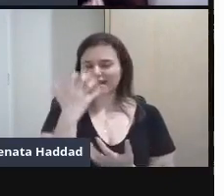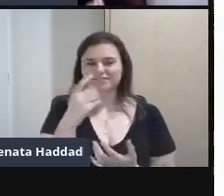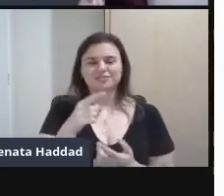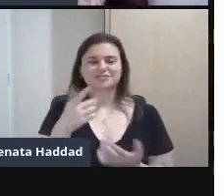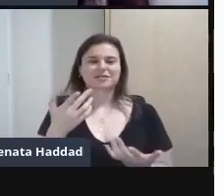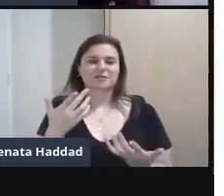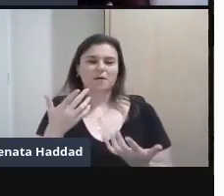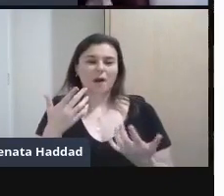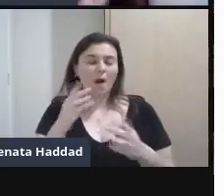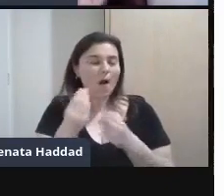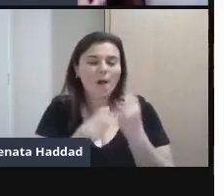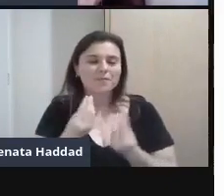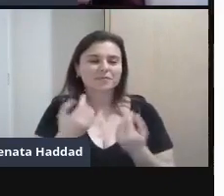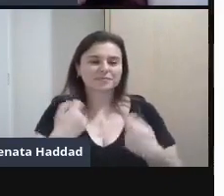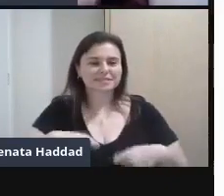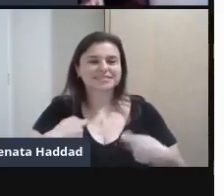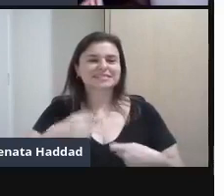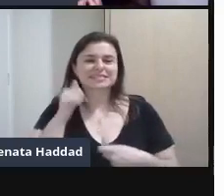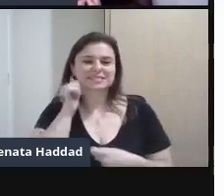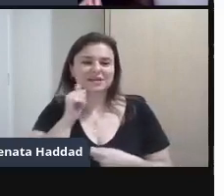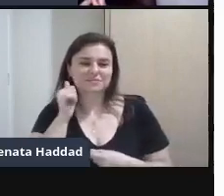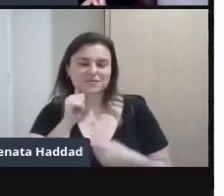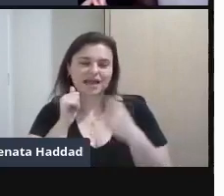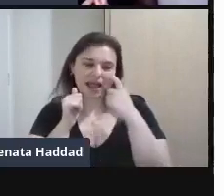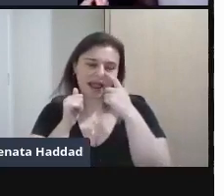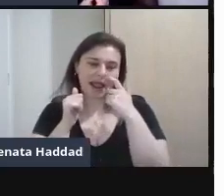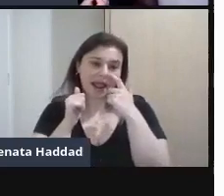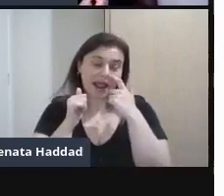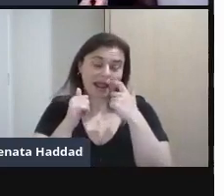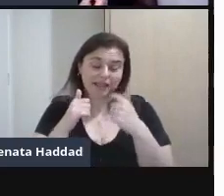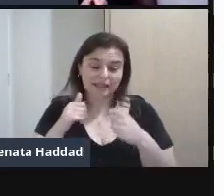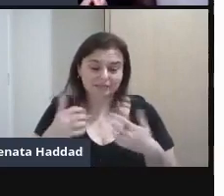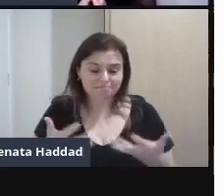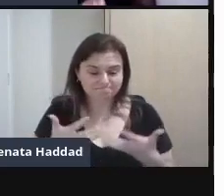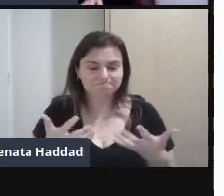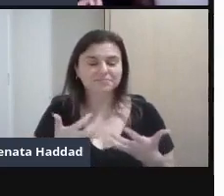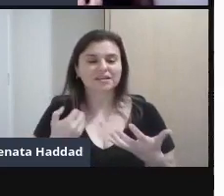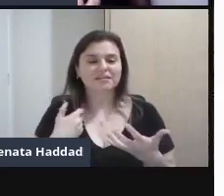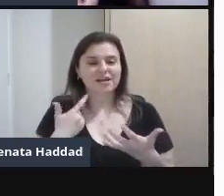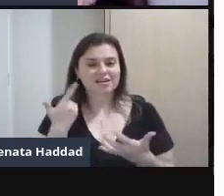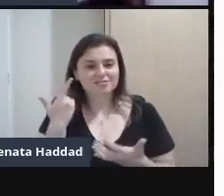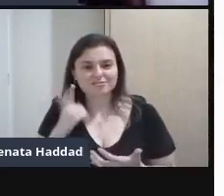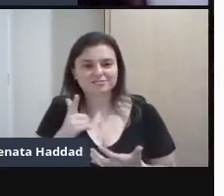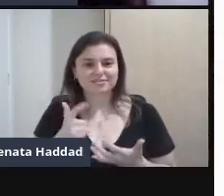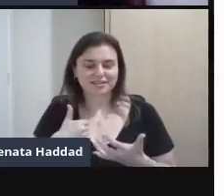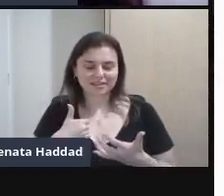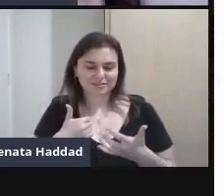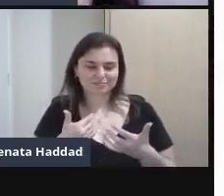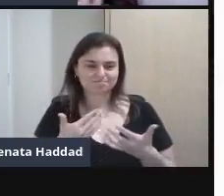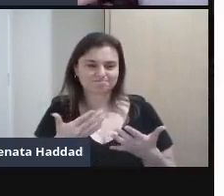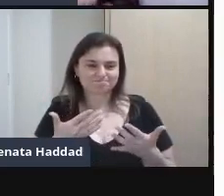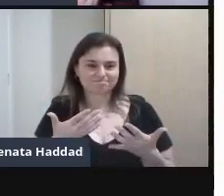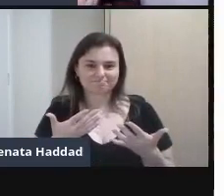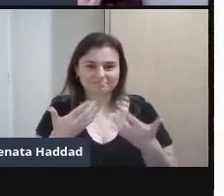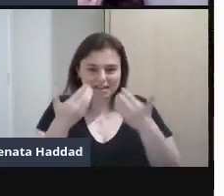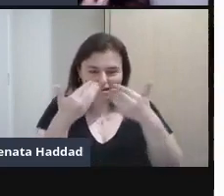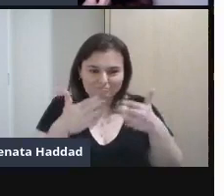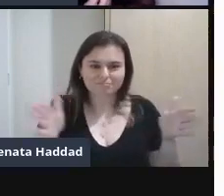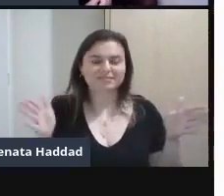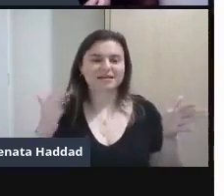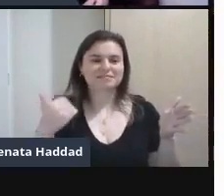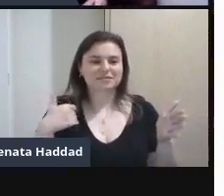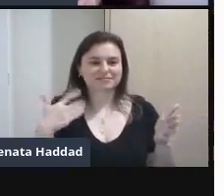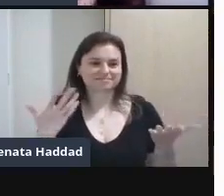De mulheres assim Que vão desbravando também Vão desbravando Pra gente poder chegar Então a Regina leva